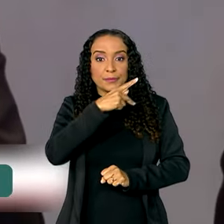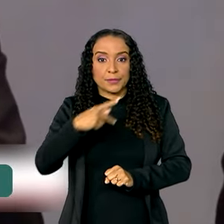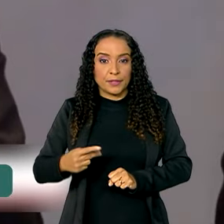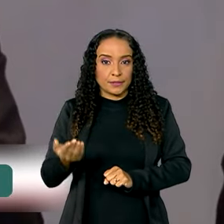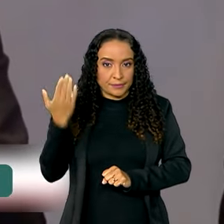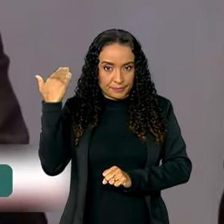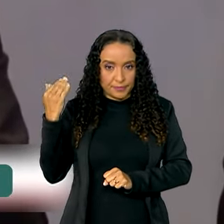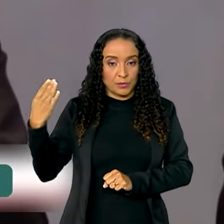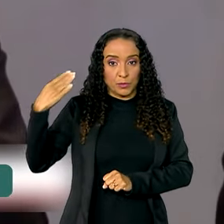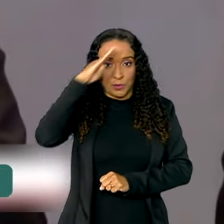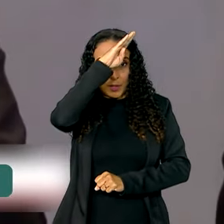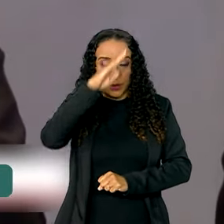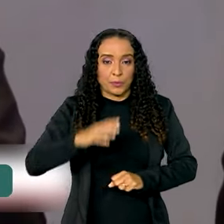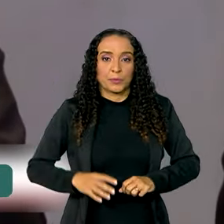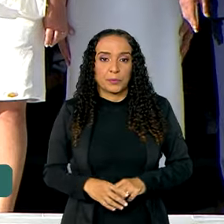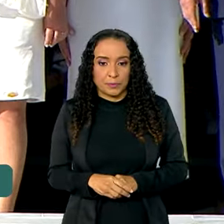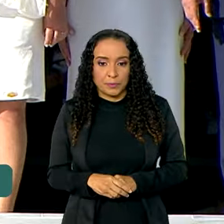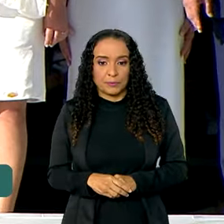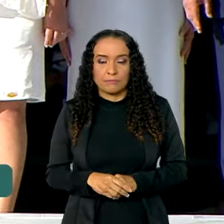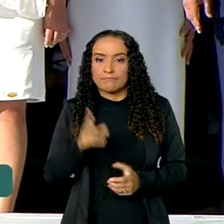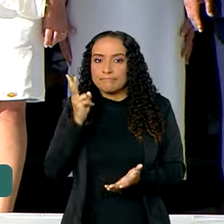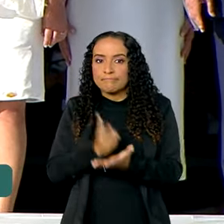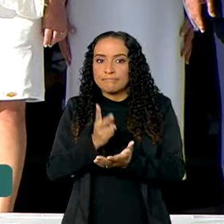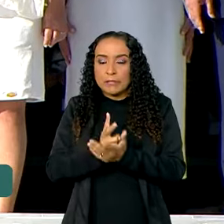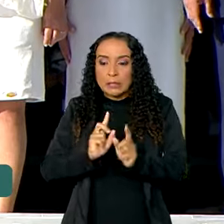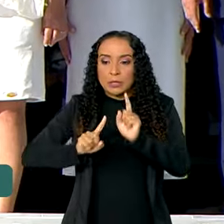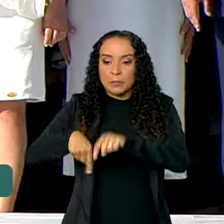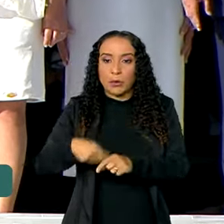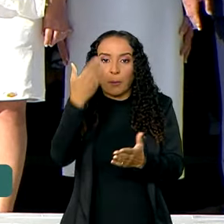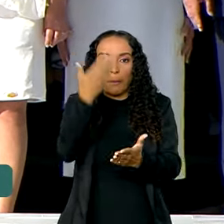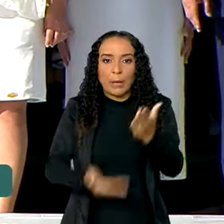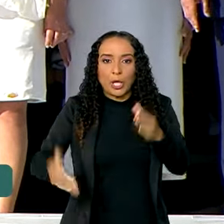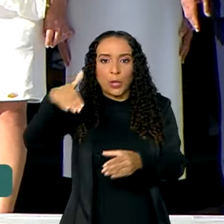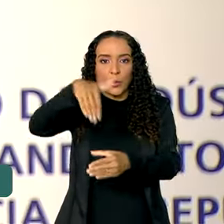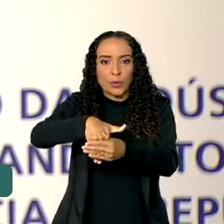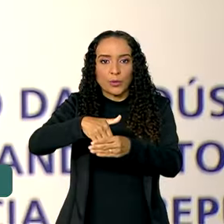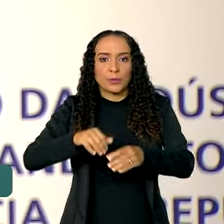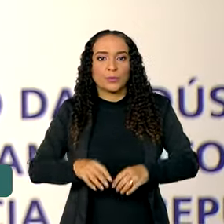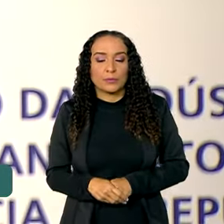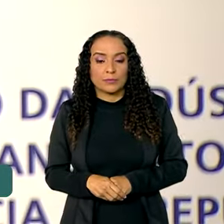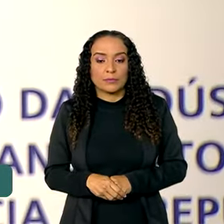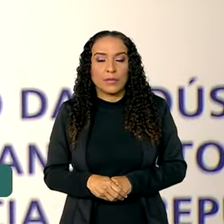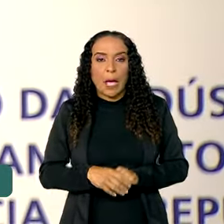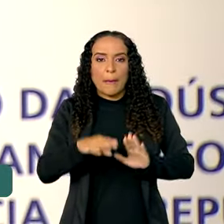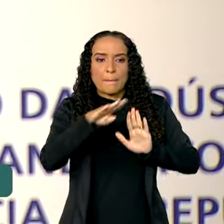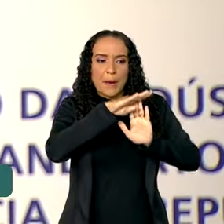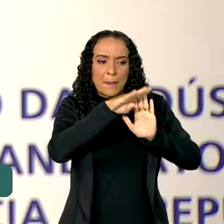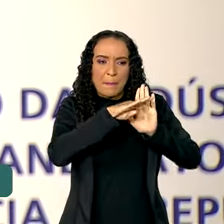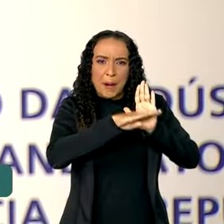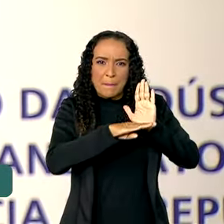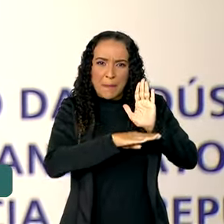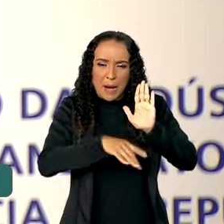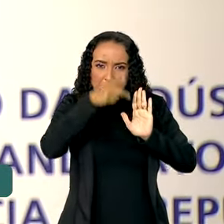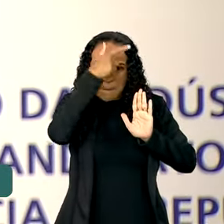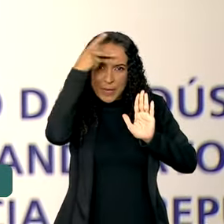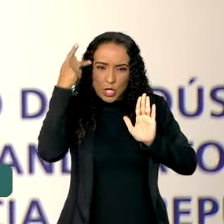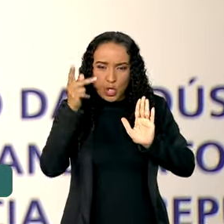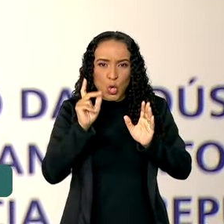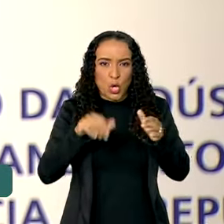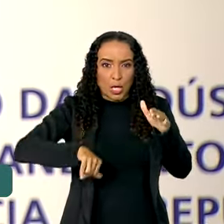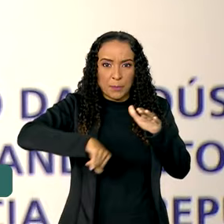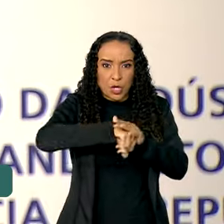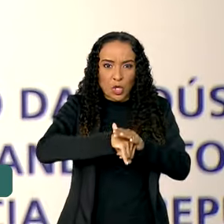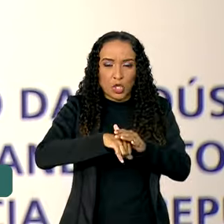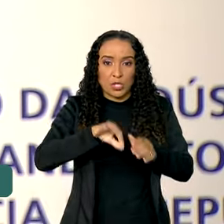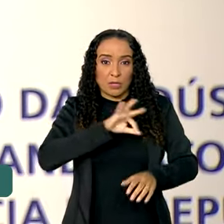da República, Jair Bolsonaro, mesmo após a derrota nas urnas. A lista de indiciados no relatório final da